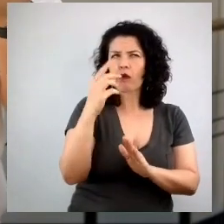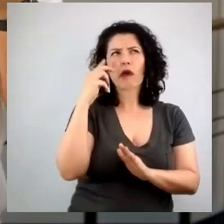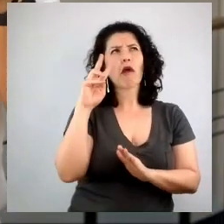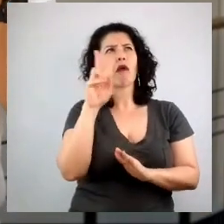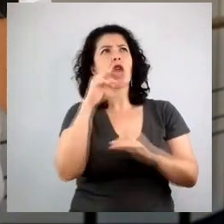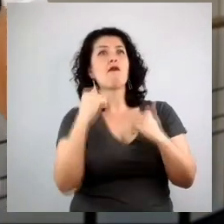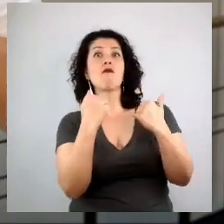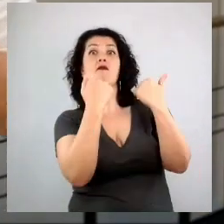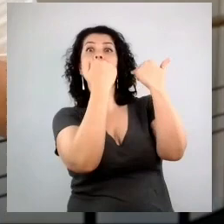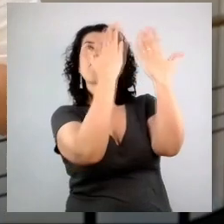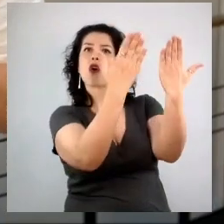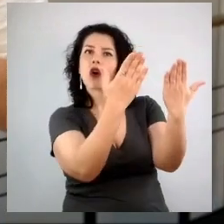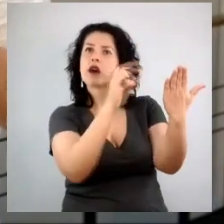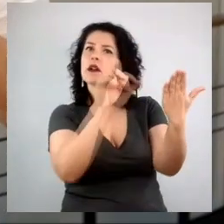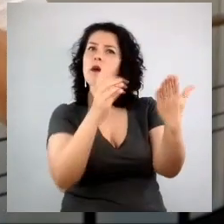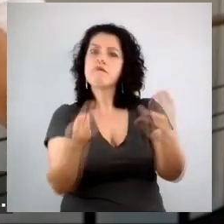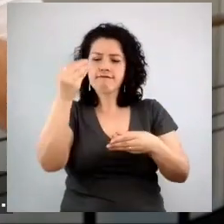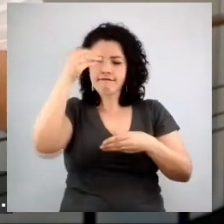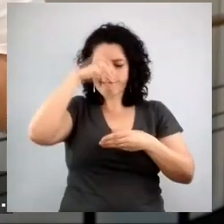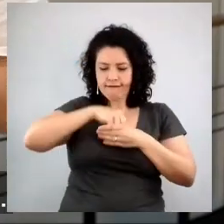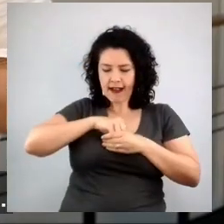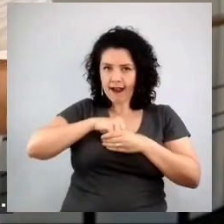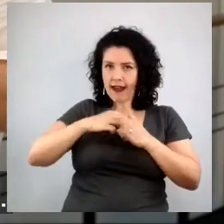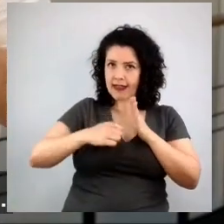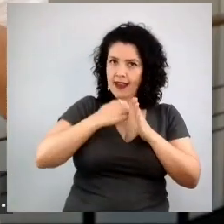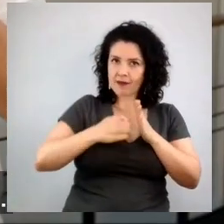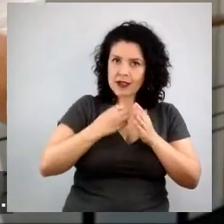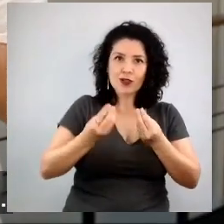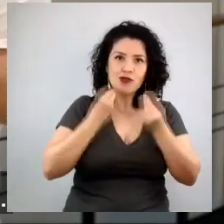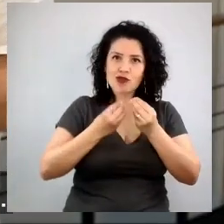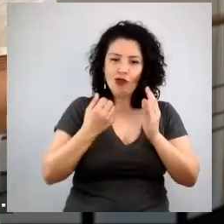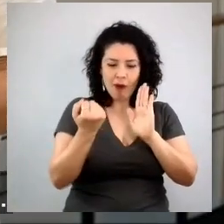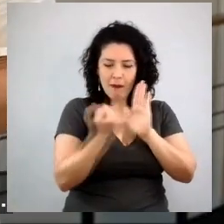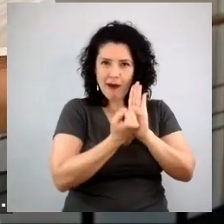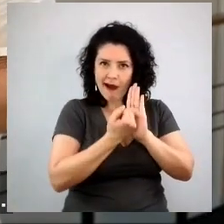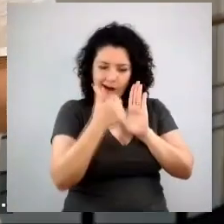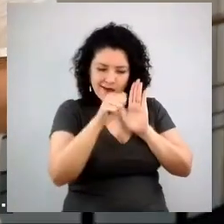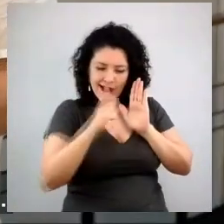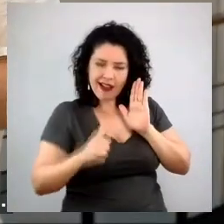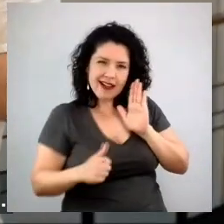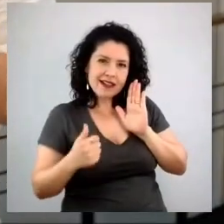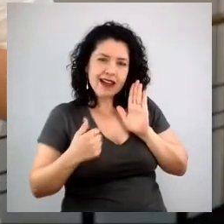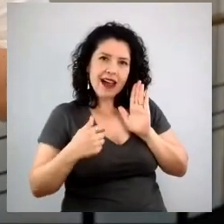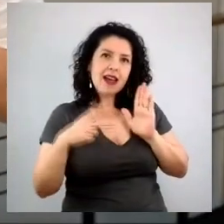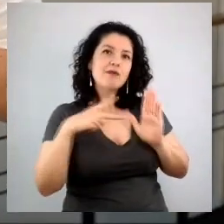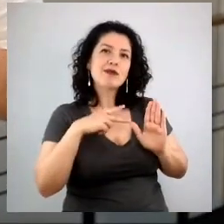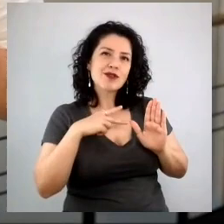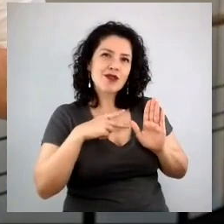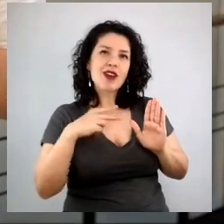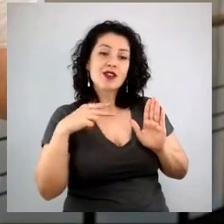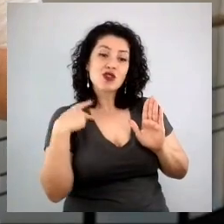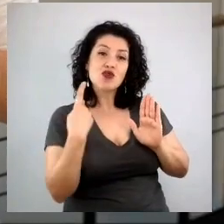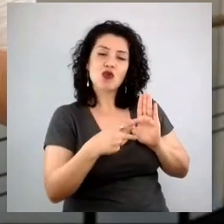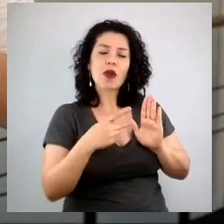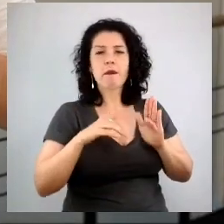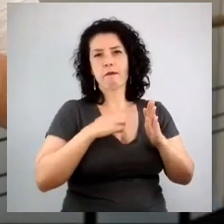análise sobre a própria marca, sobre o próprio produto e sobre a própria categoria. A verdade é que a maioria dessas marcas que